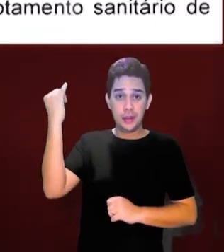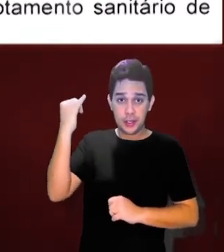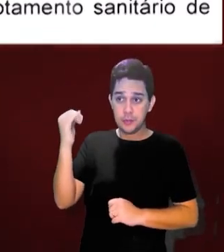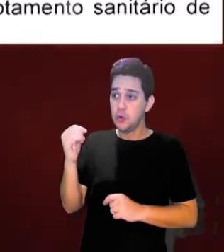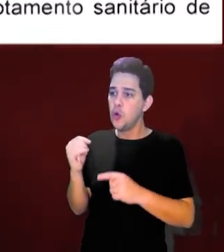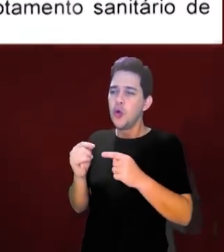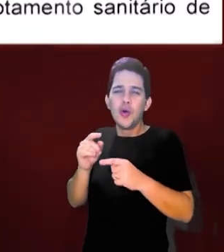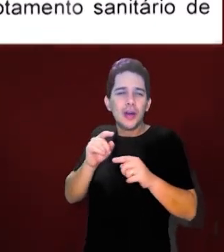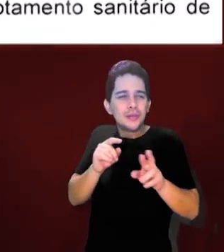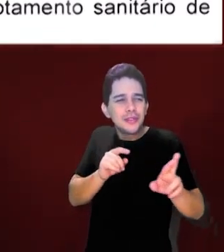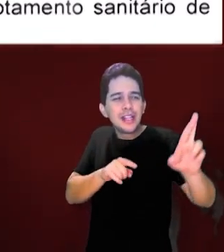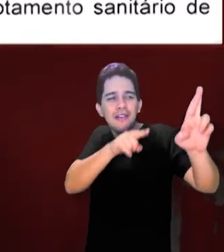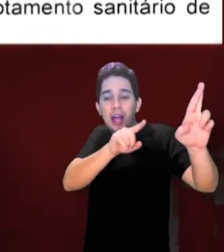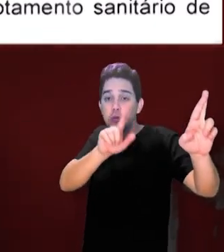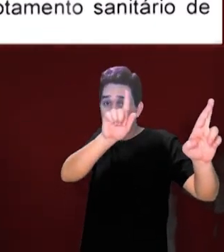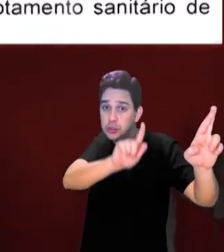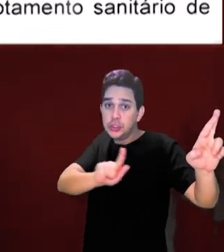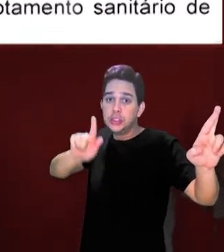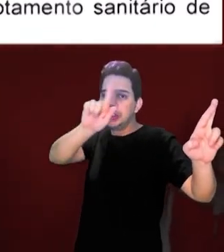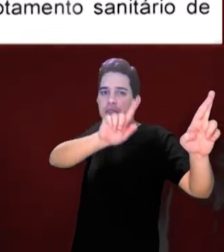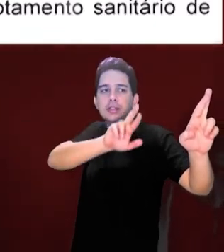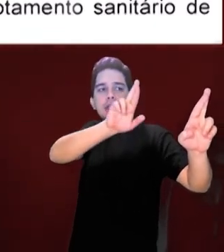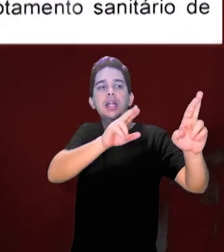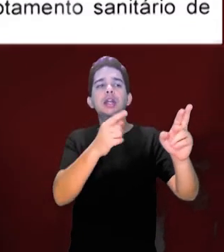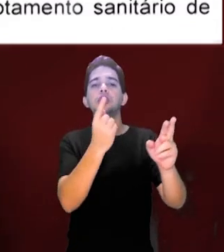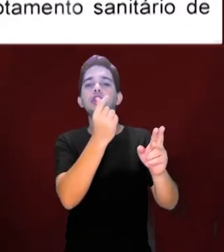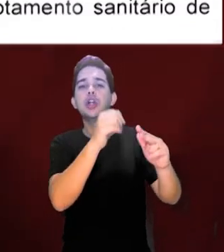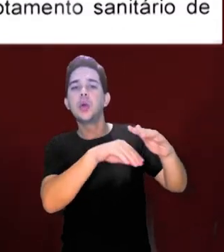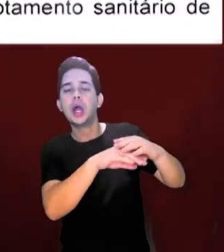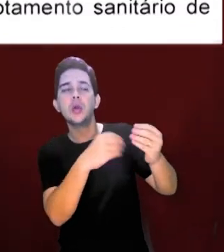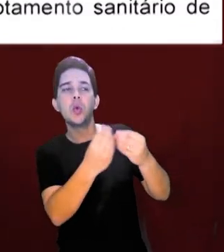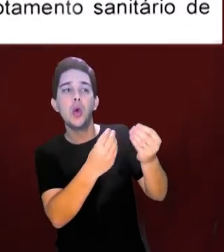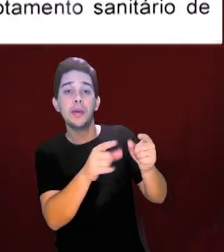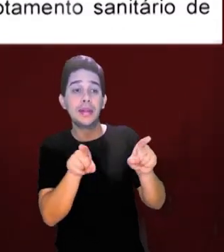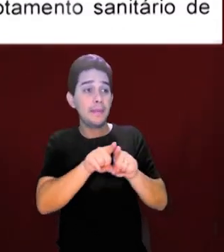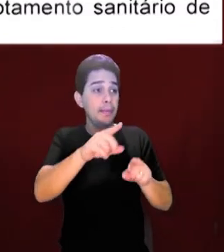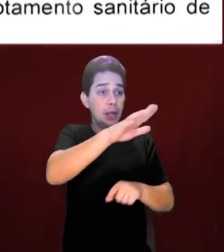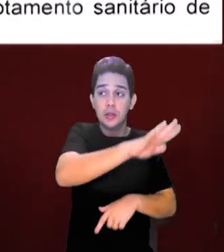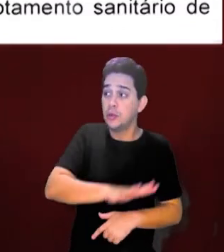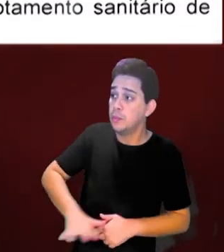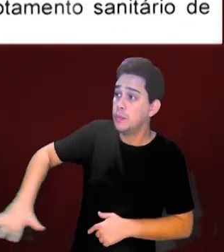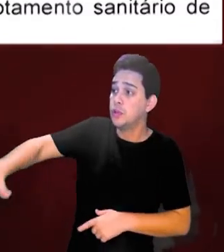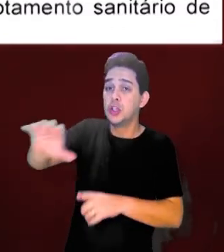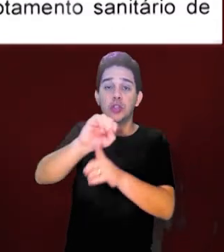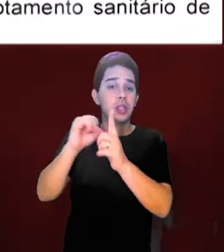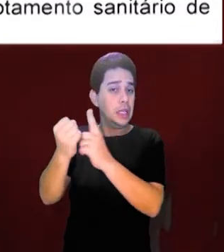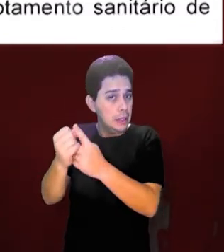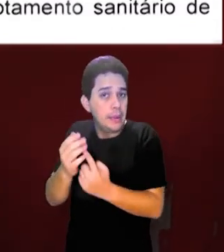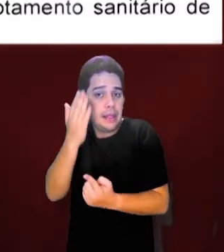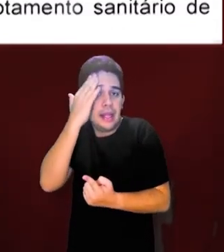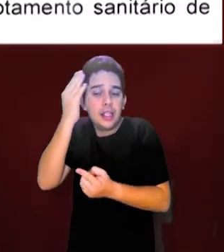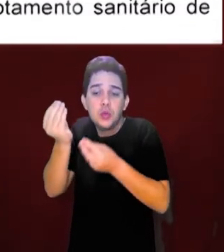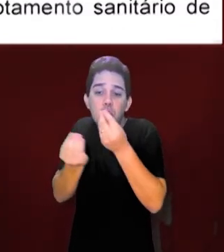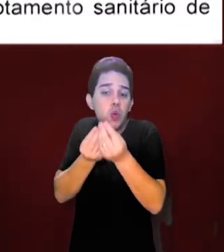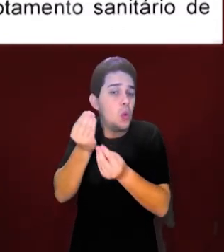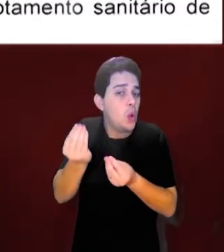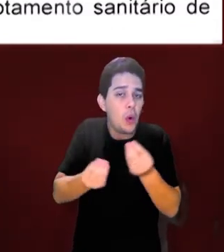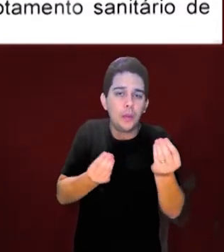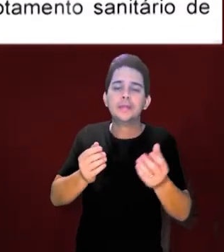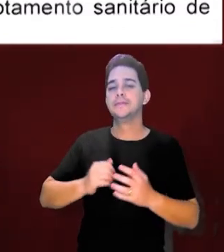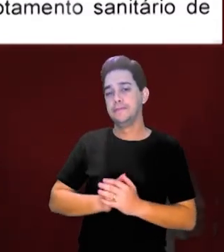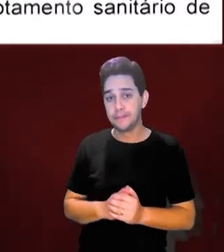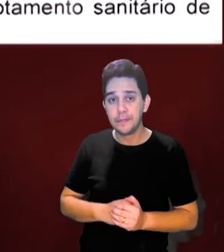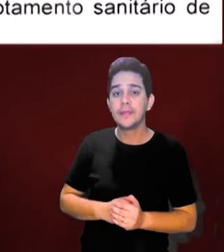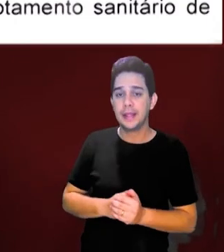saber os parâmetros com que tanto o Ministério Público quanto o TCE vão utilizar para poder acompanhar o desenvolvimento dessas